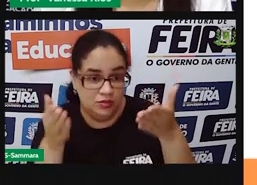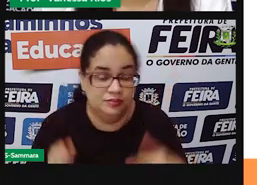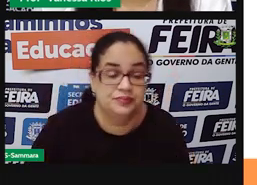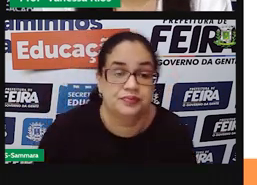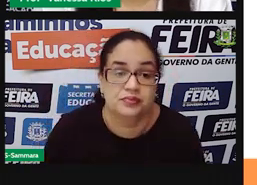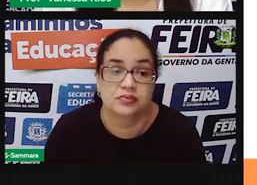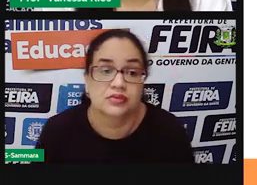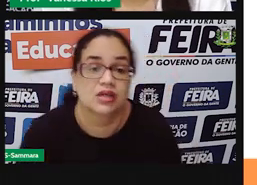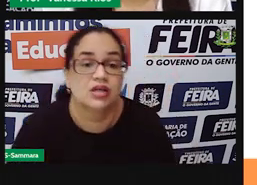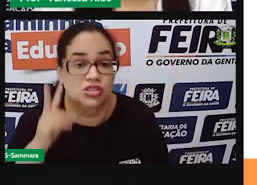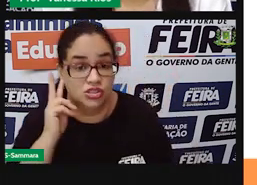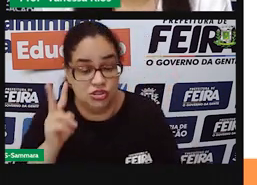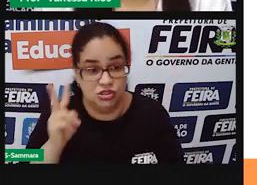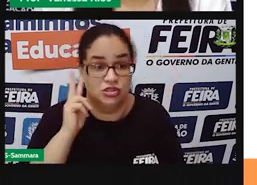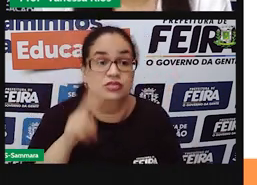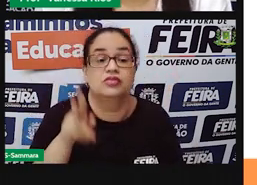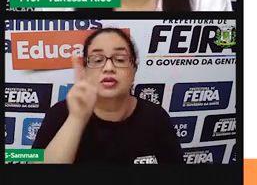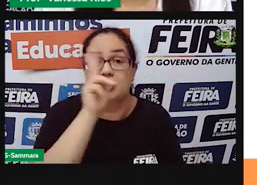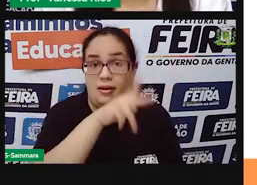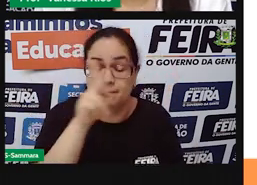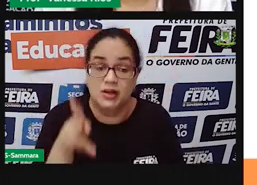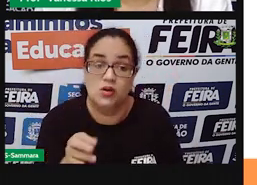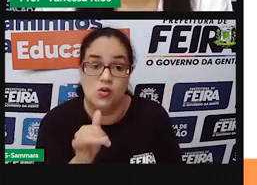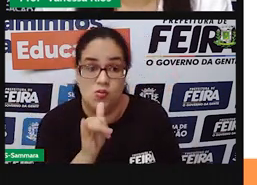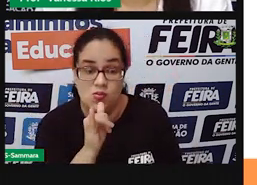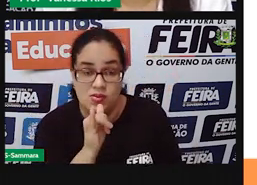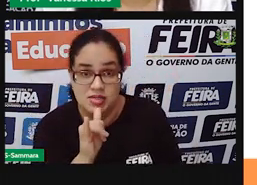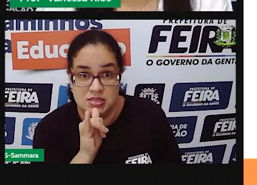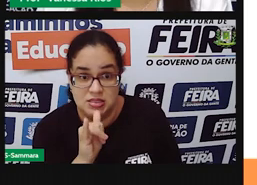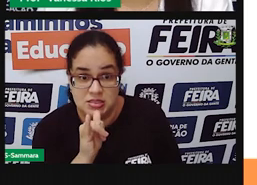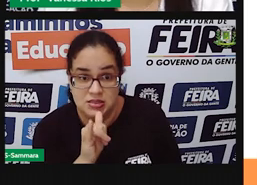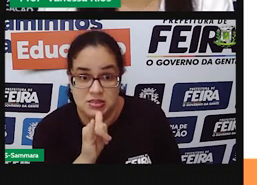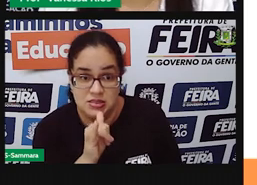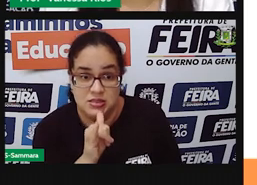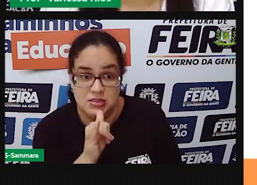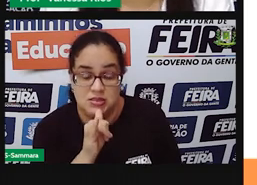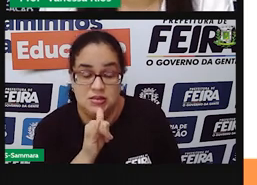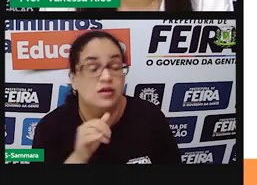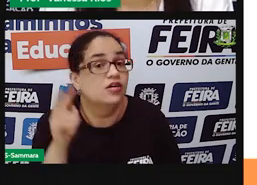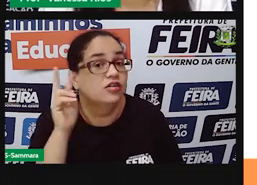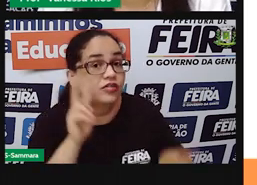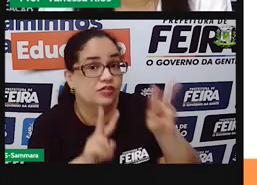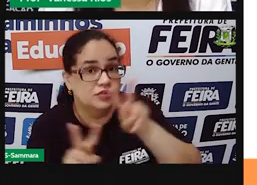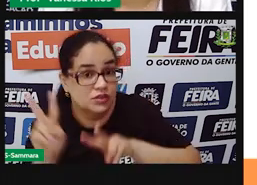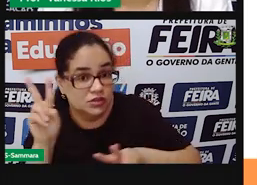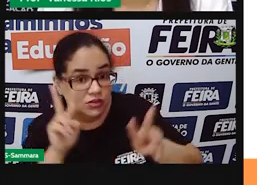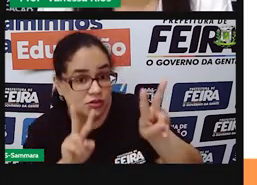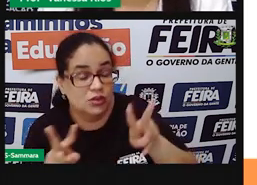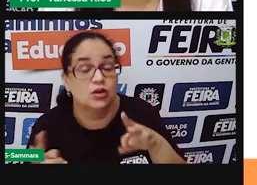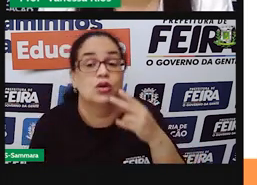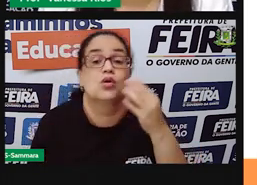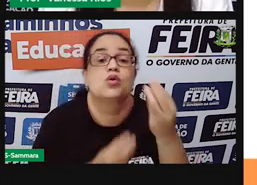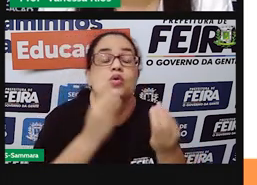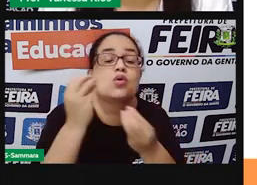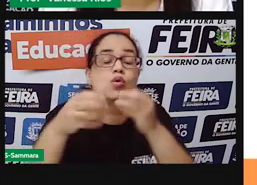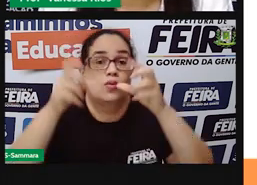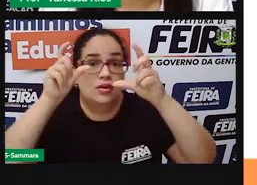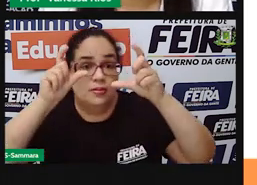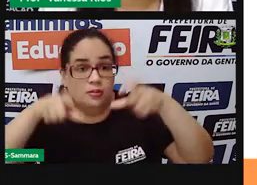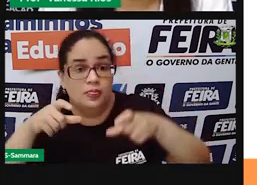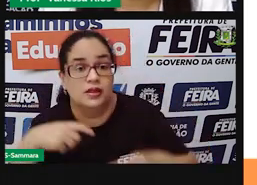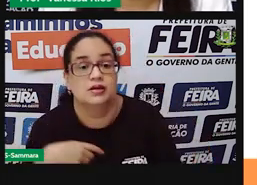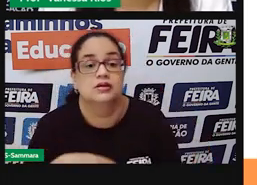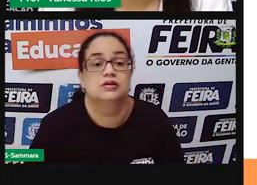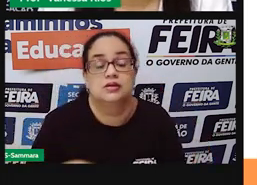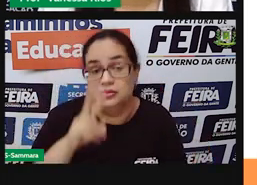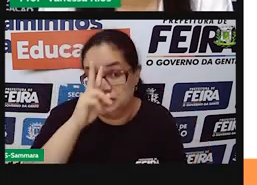A gente já viu isso, a Pró trouxe aqui em exemplos mais práticos, né? Para a gente visualizar como essa localização da